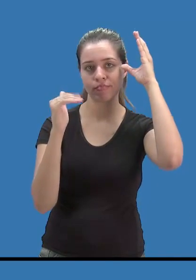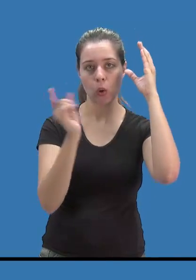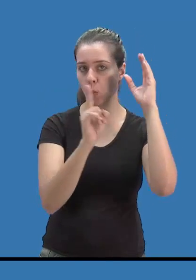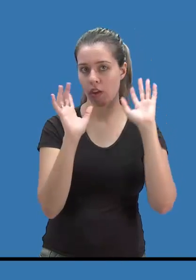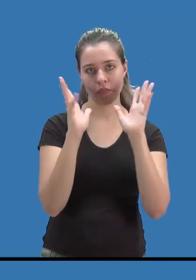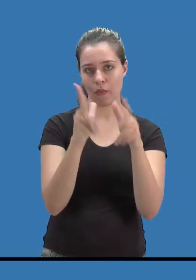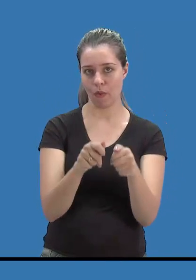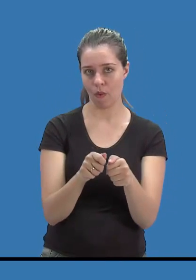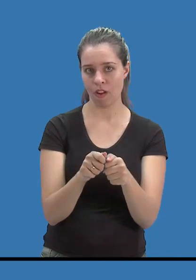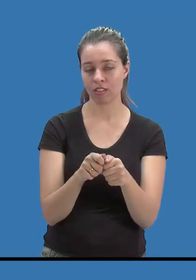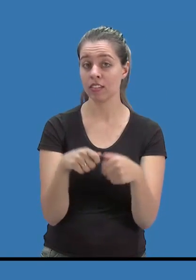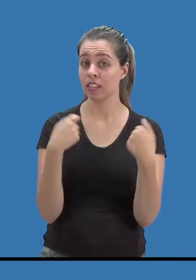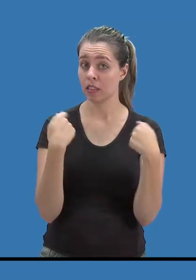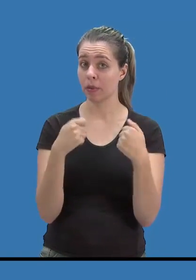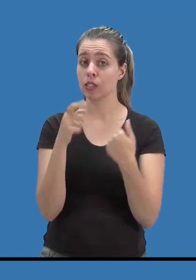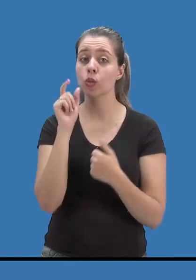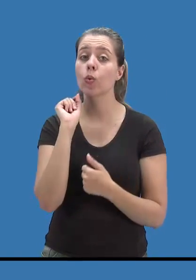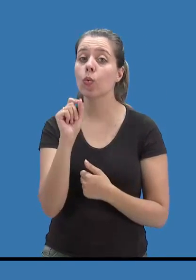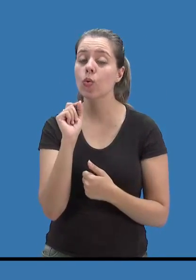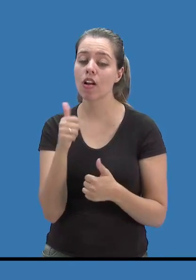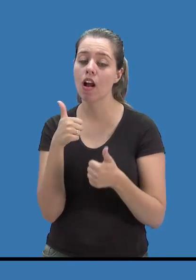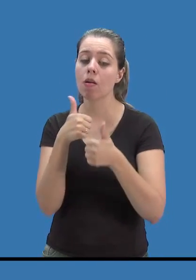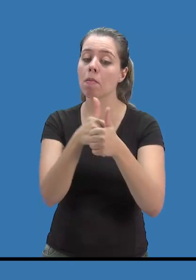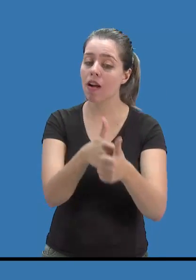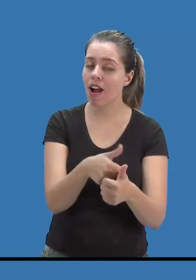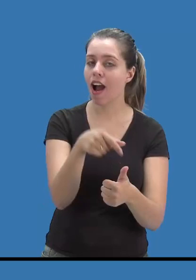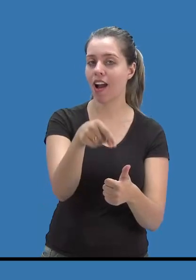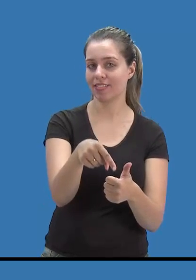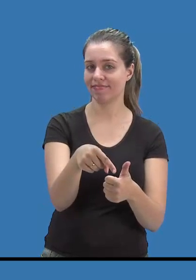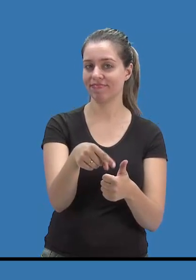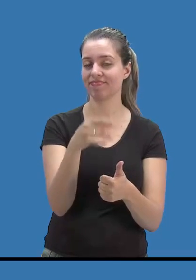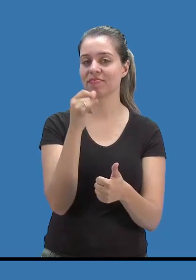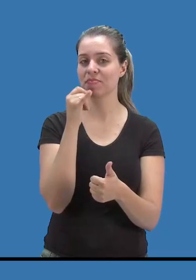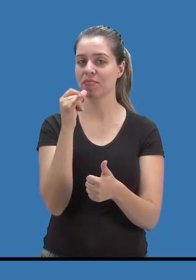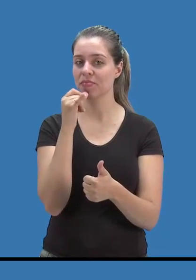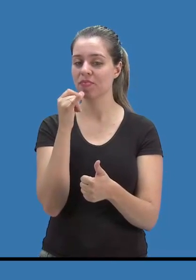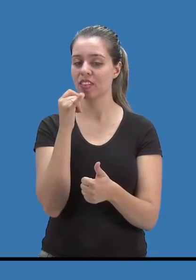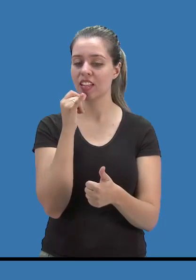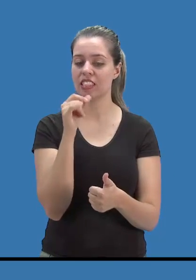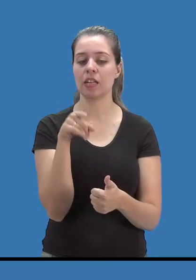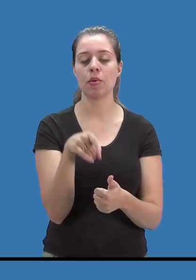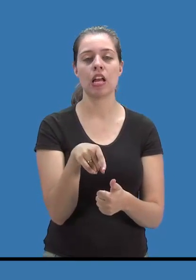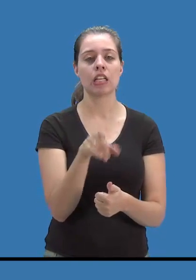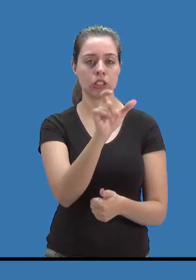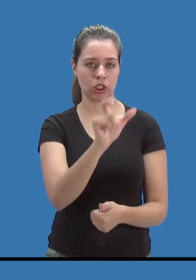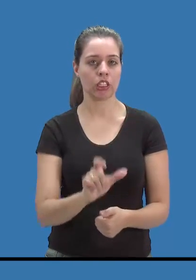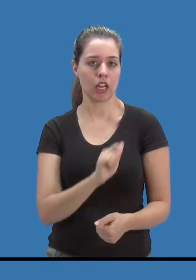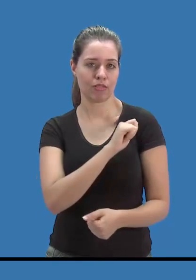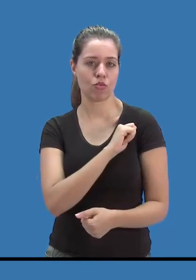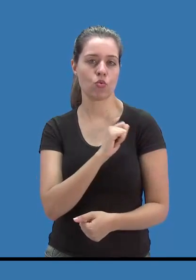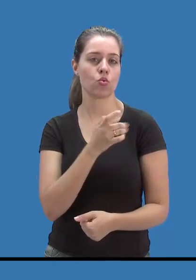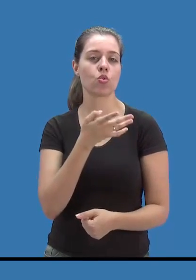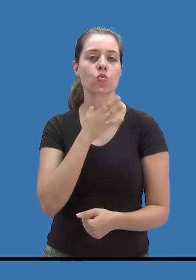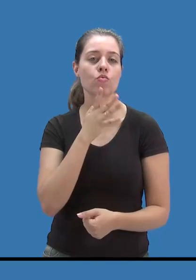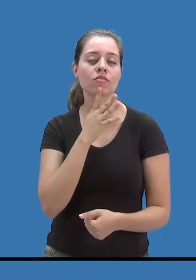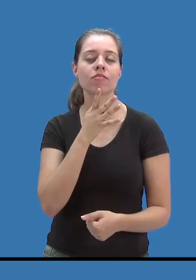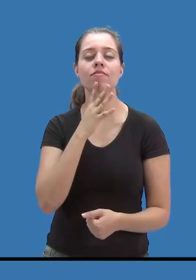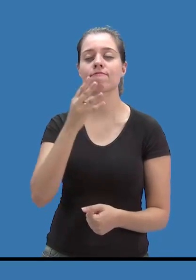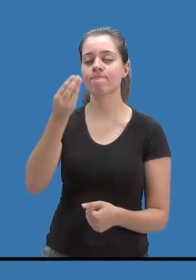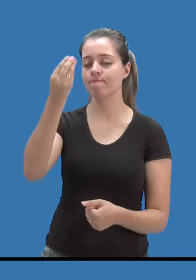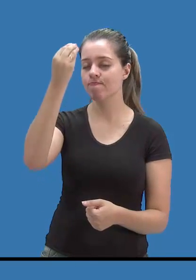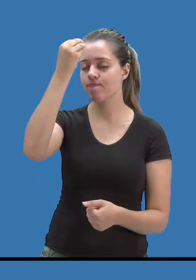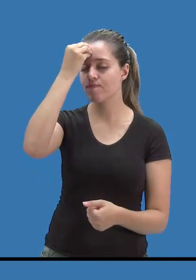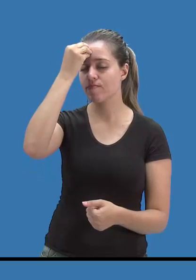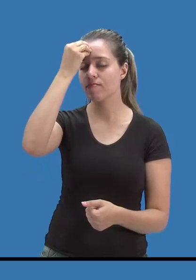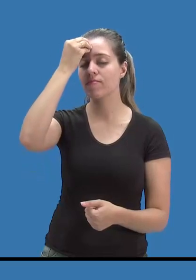Então, é preciso acompanhá-lo. Por exemplo, esse mesmo sujeito que decorou todas as capitais brasileiras, muito